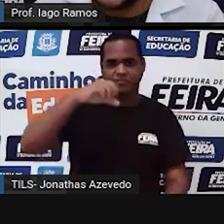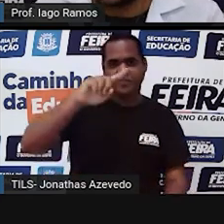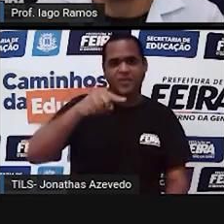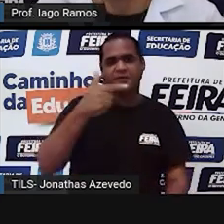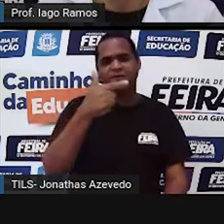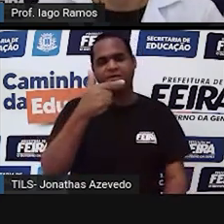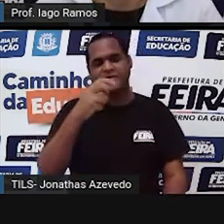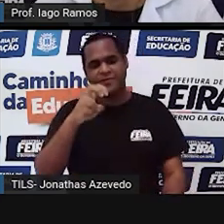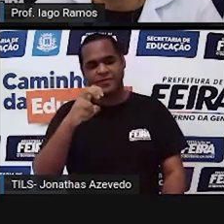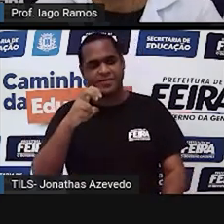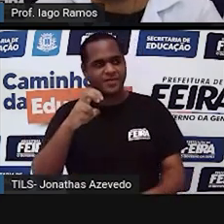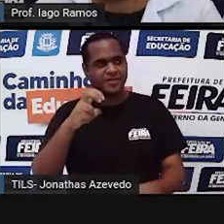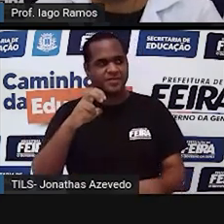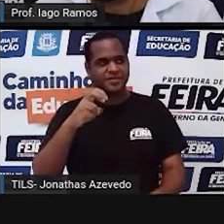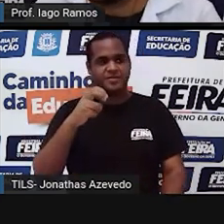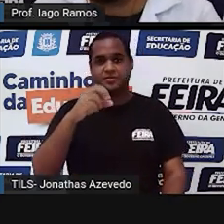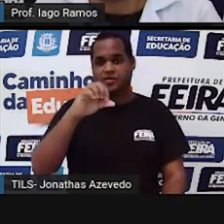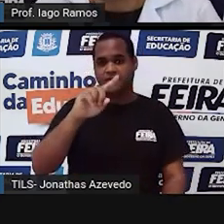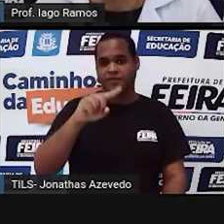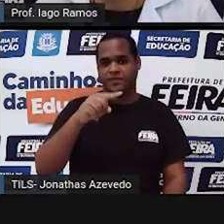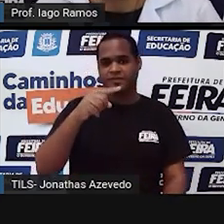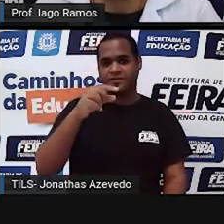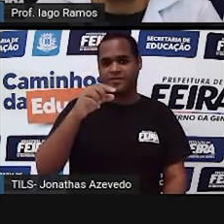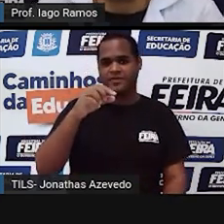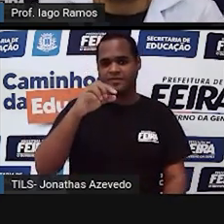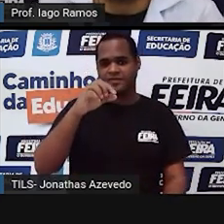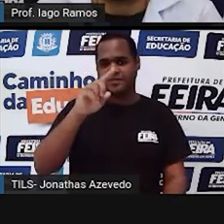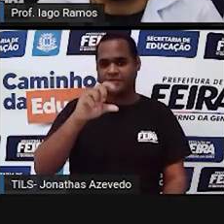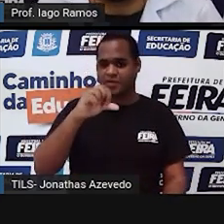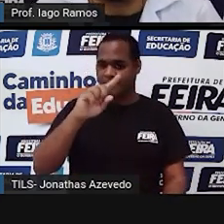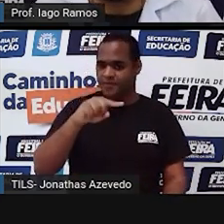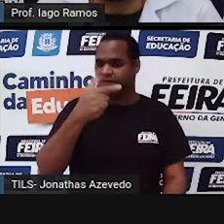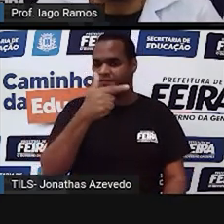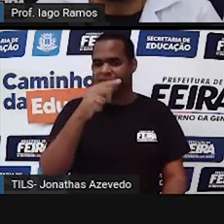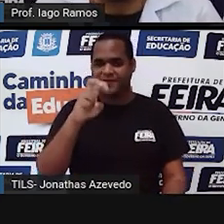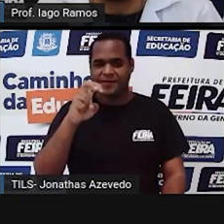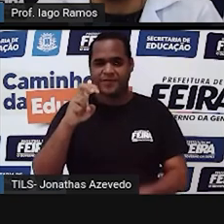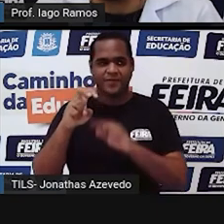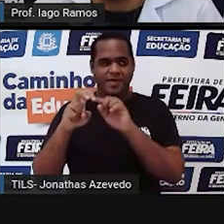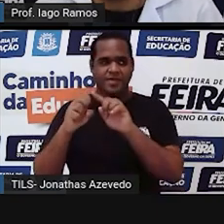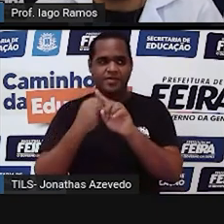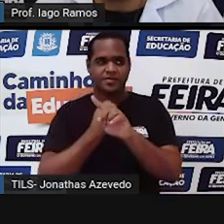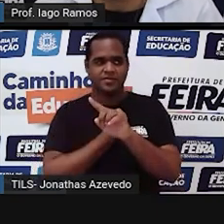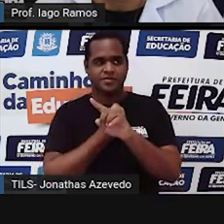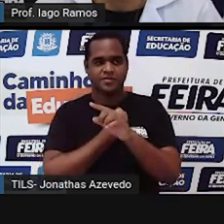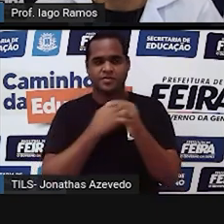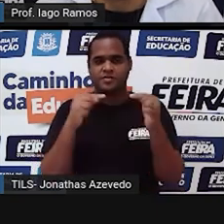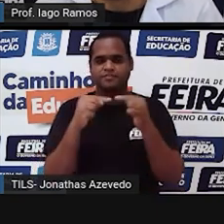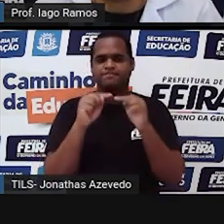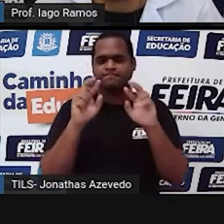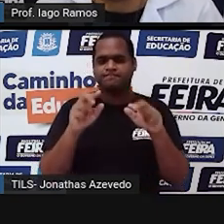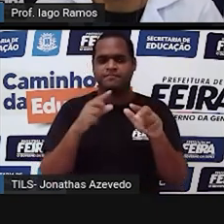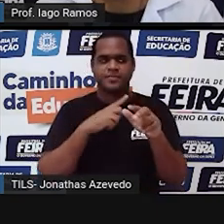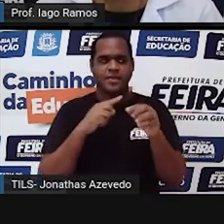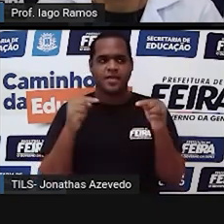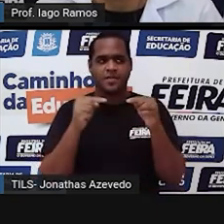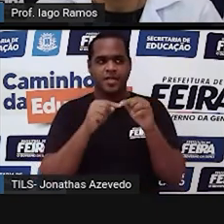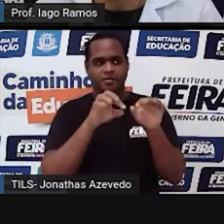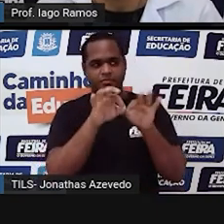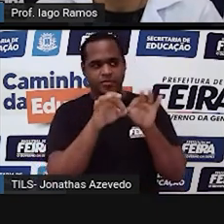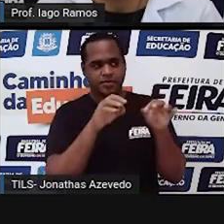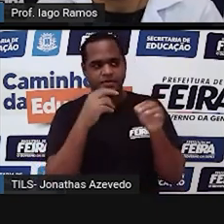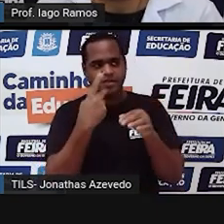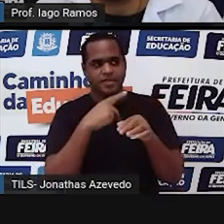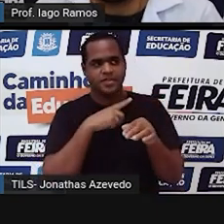inteiros e 25 centésimos ou 9,25 o algarismo que ocupa a posição